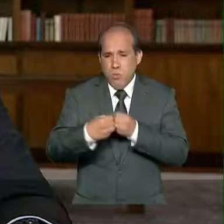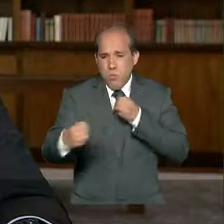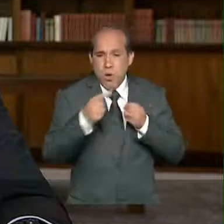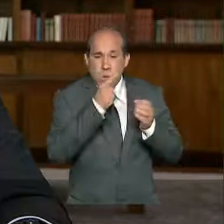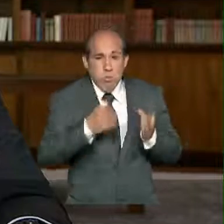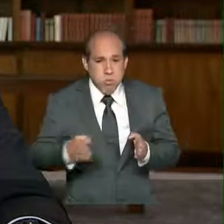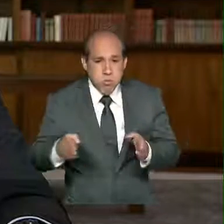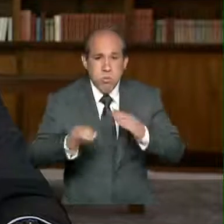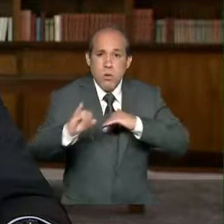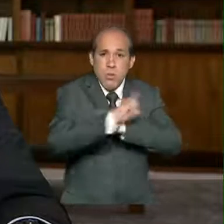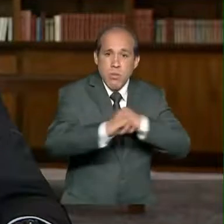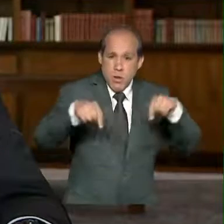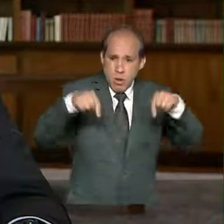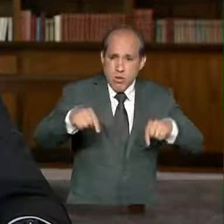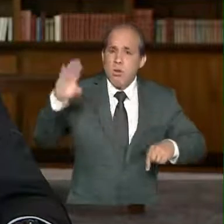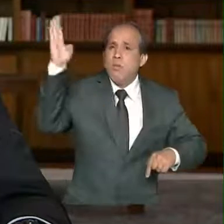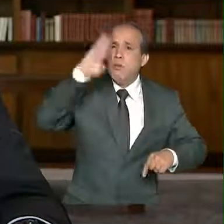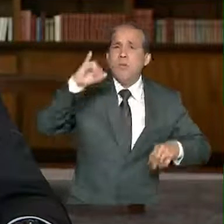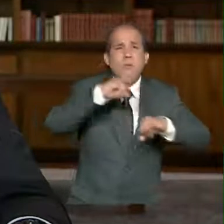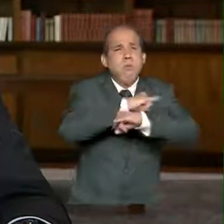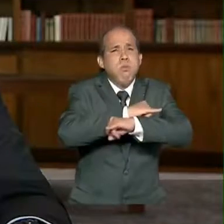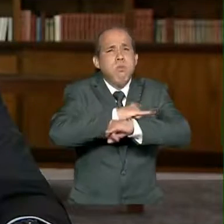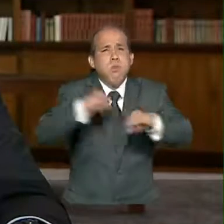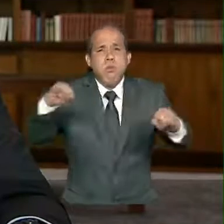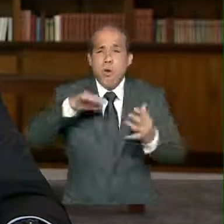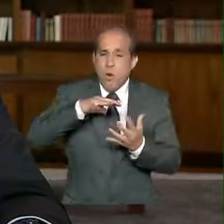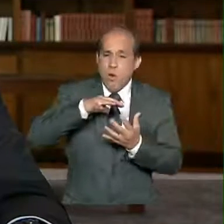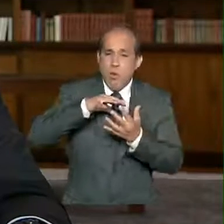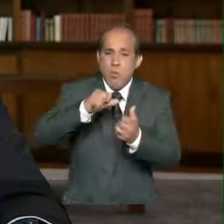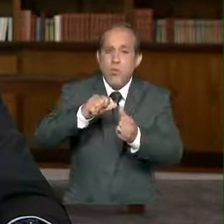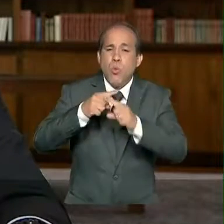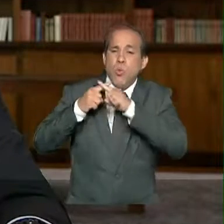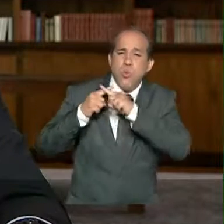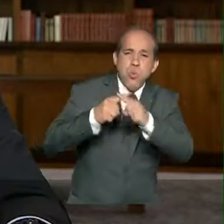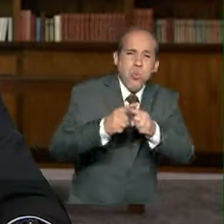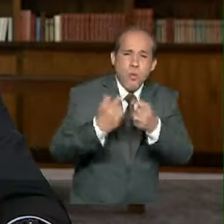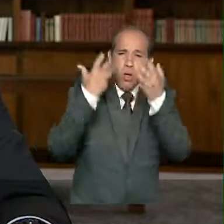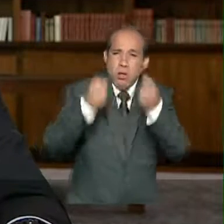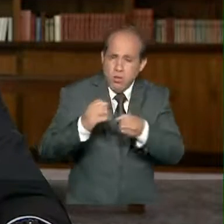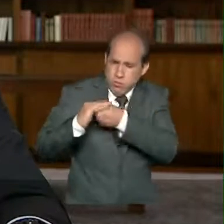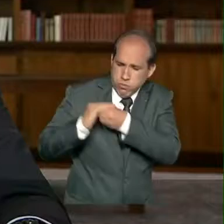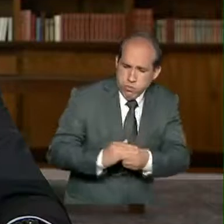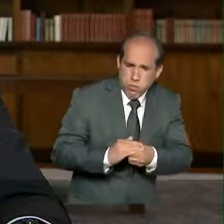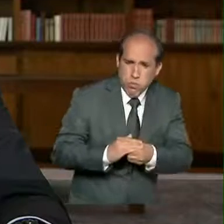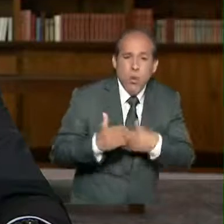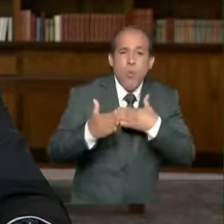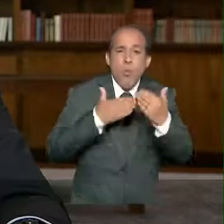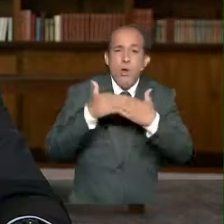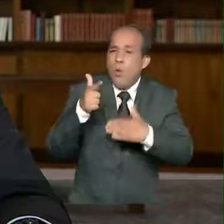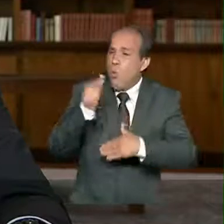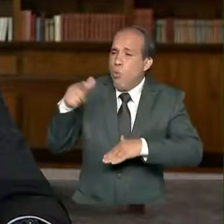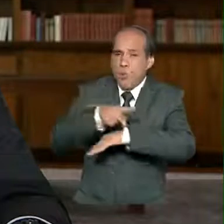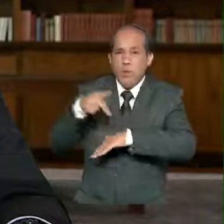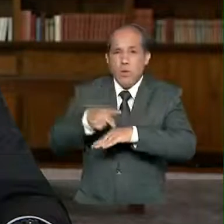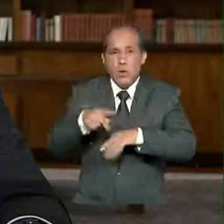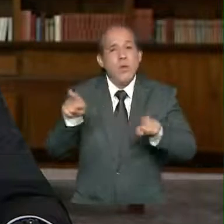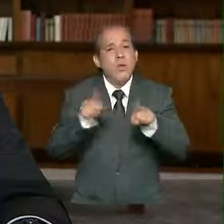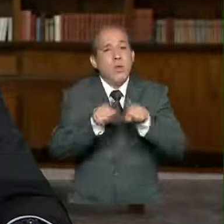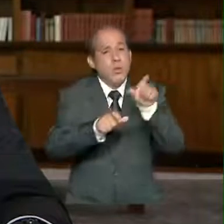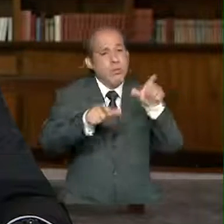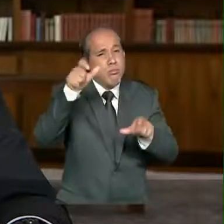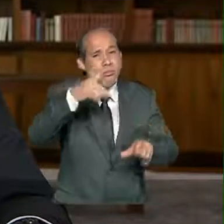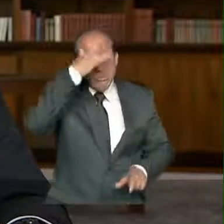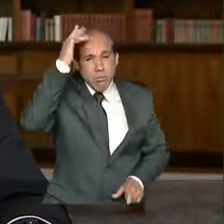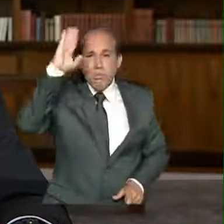margens do Ipiranga, o Brasil dizia ao mundo que nunca mais aceitaria ser submisso a qualquer outra nação e que os